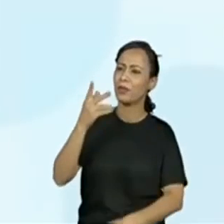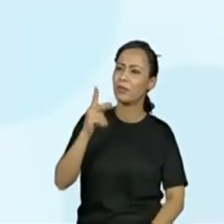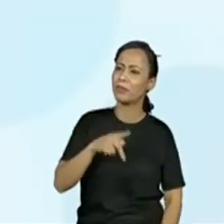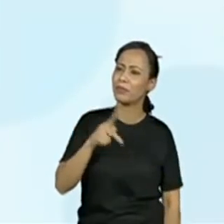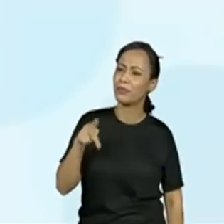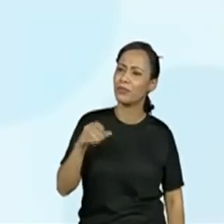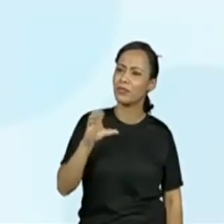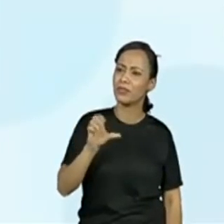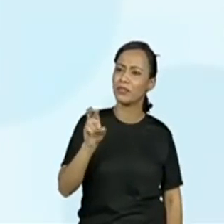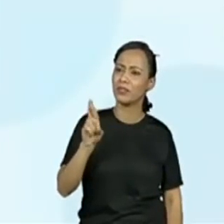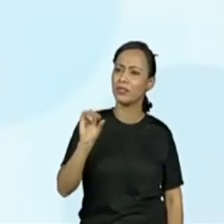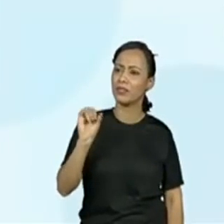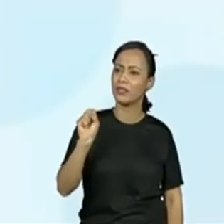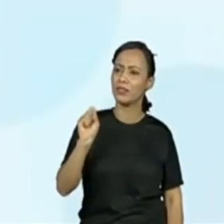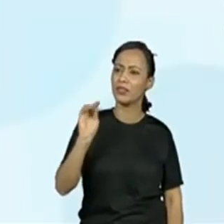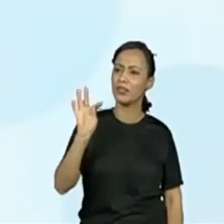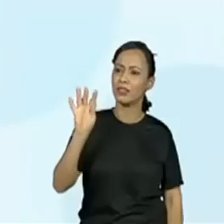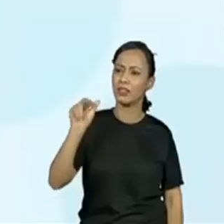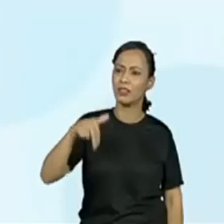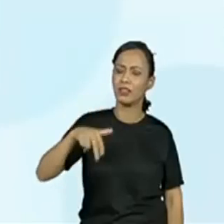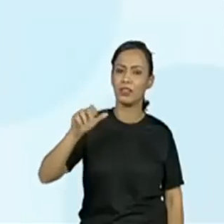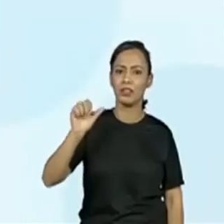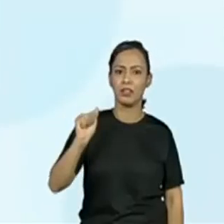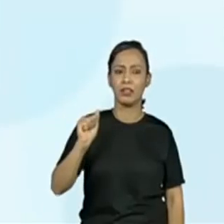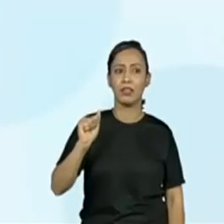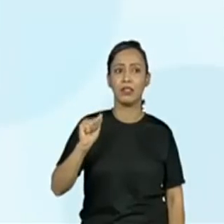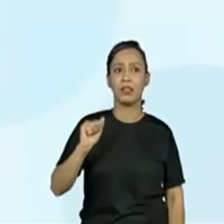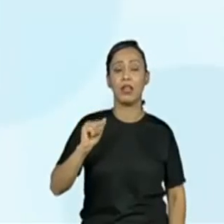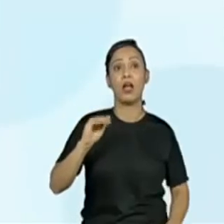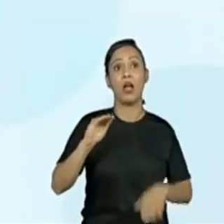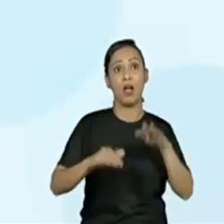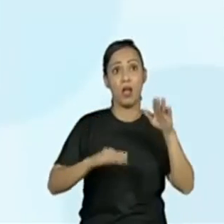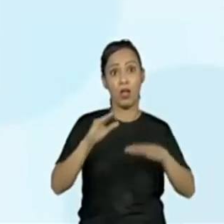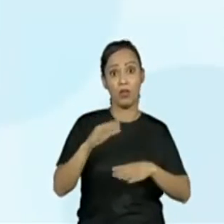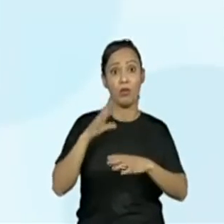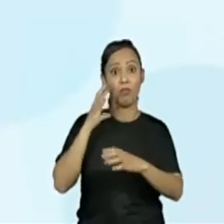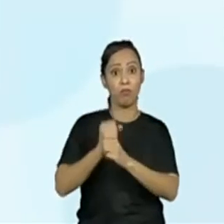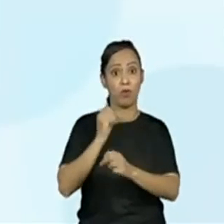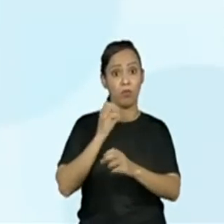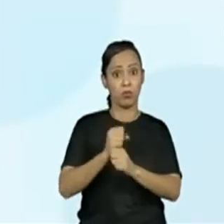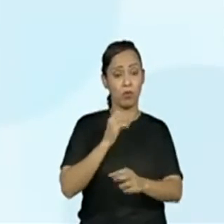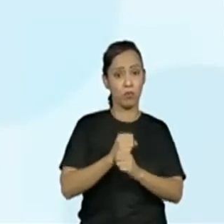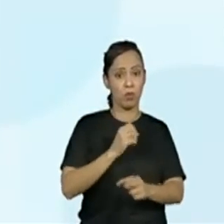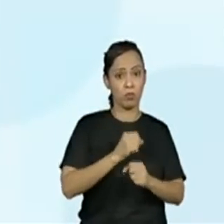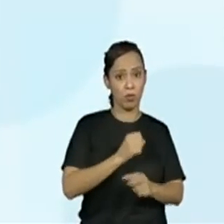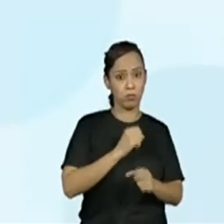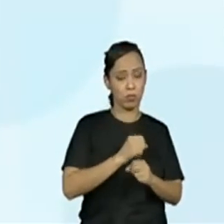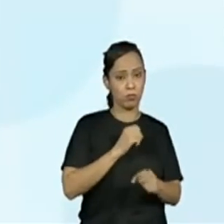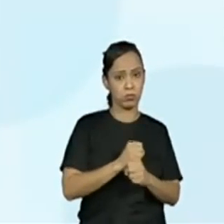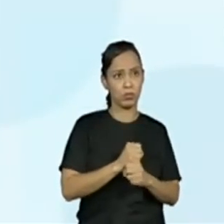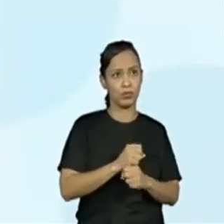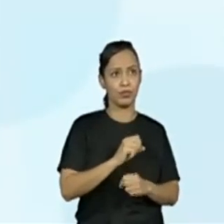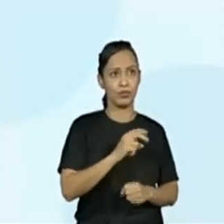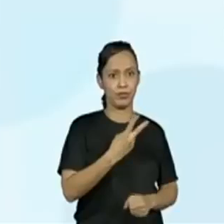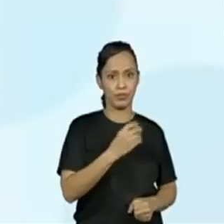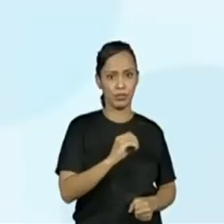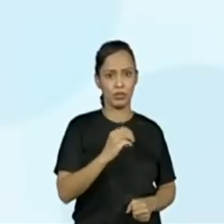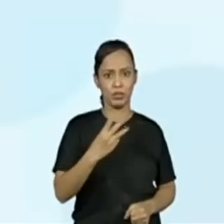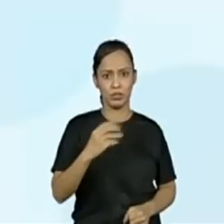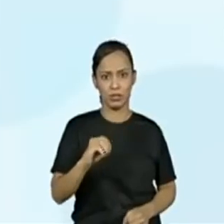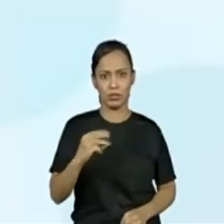que os números estão arredondados, não é? Todos eles são dezenas cheias ali. Isso, bem observado.